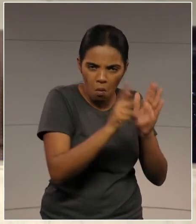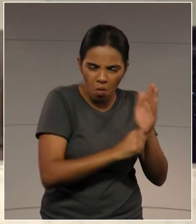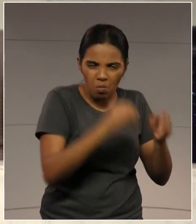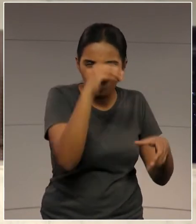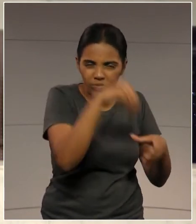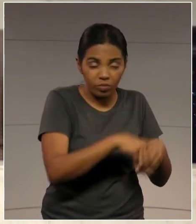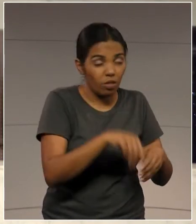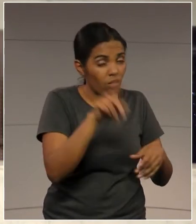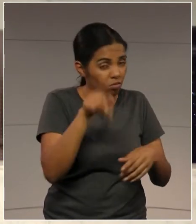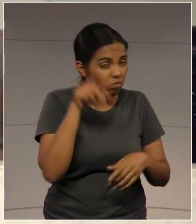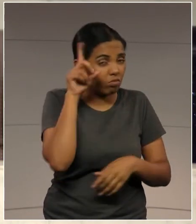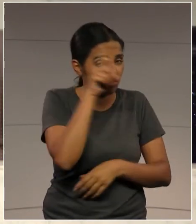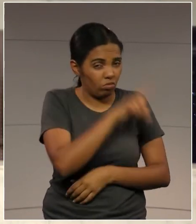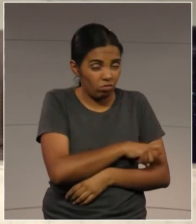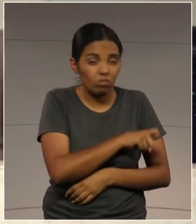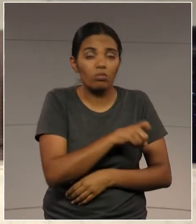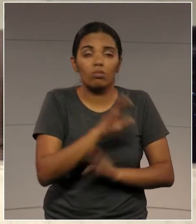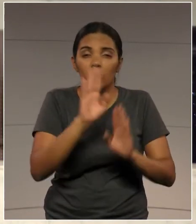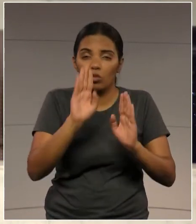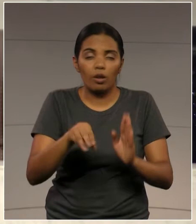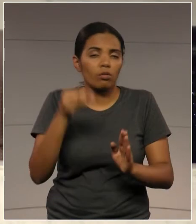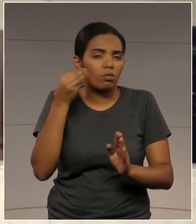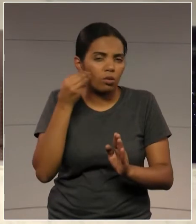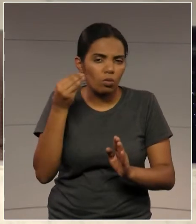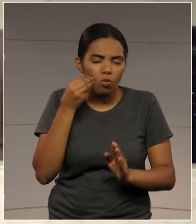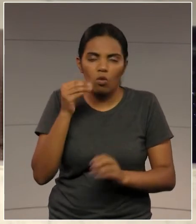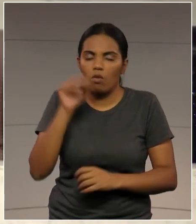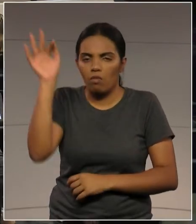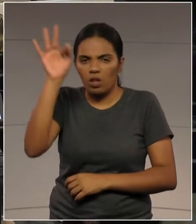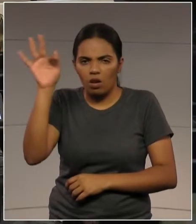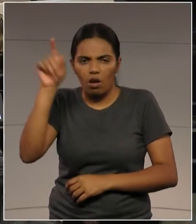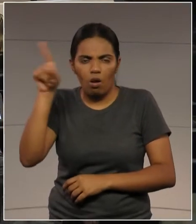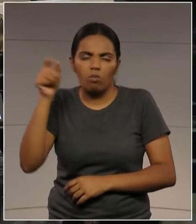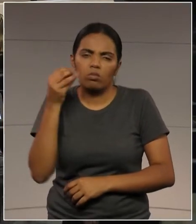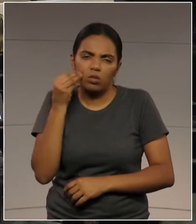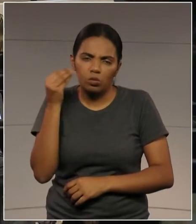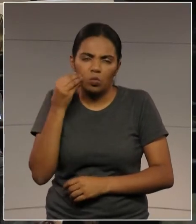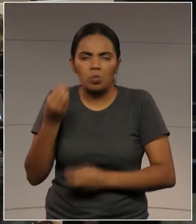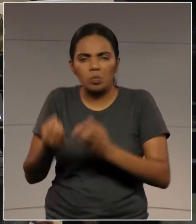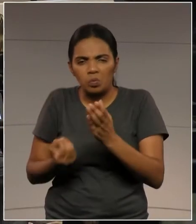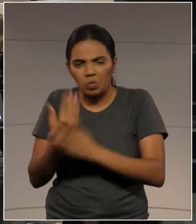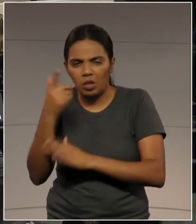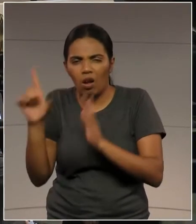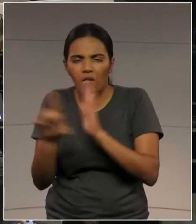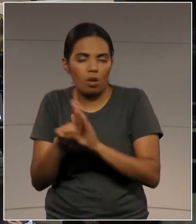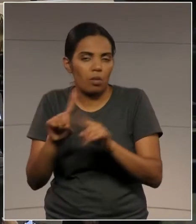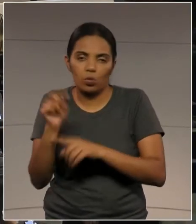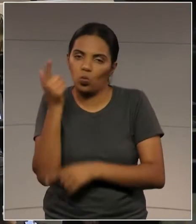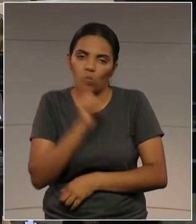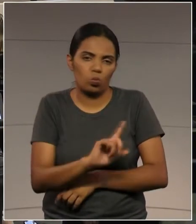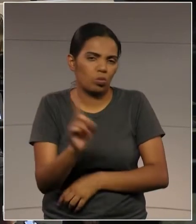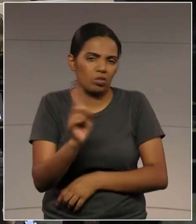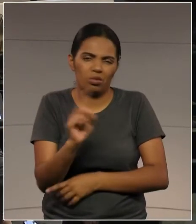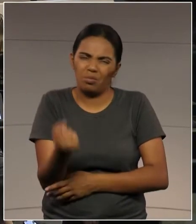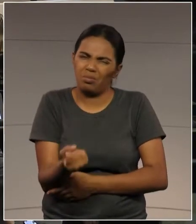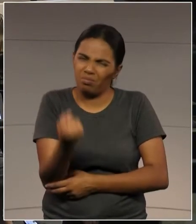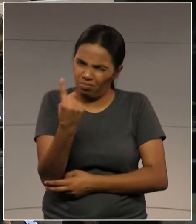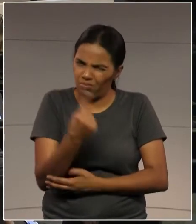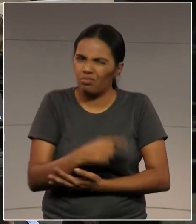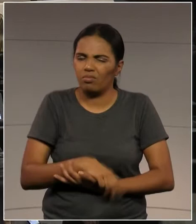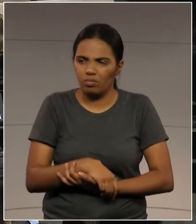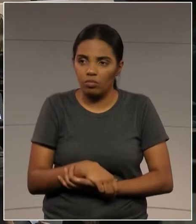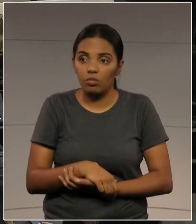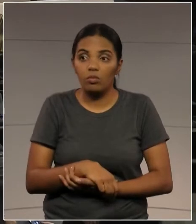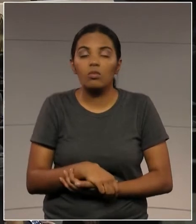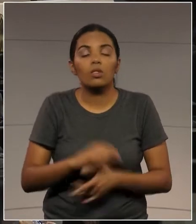que já foi tentado três vezes regulamentar no governo federal e foi vetado. Então, é muito esquisito. Mas acredito